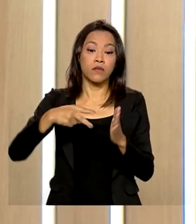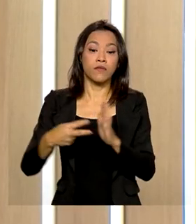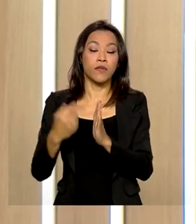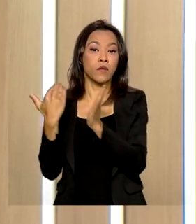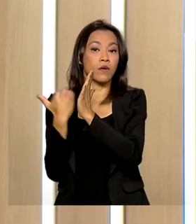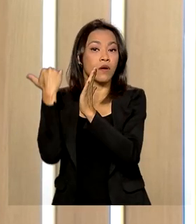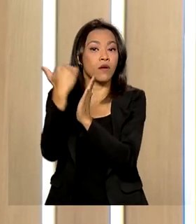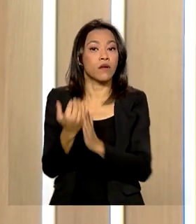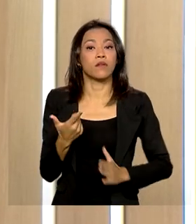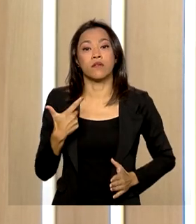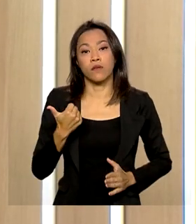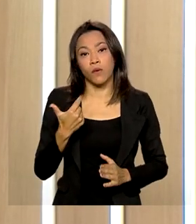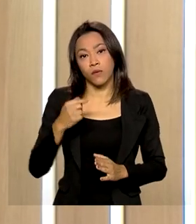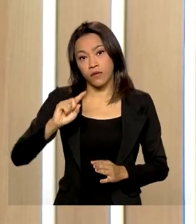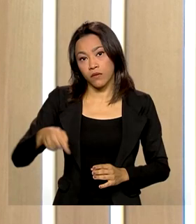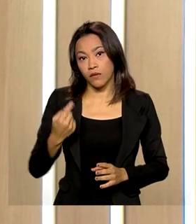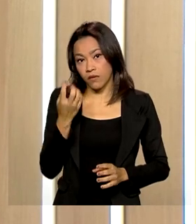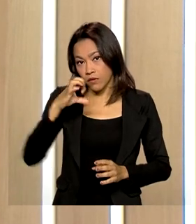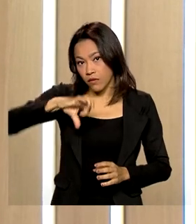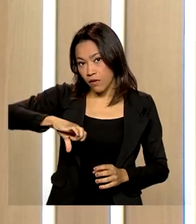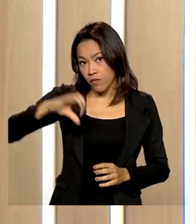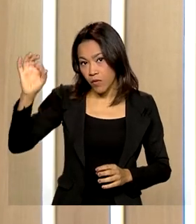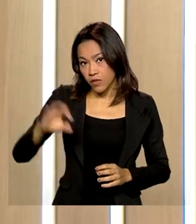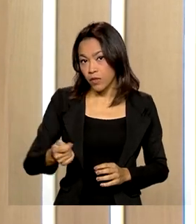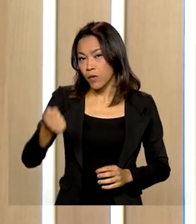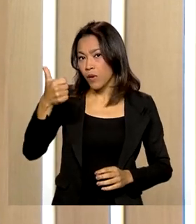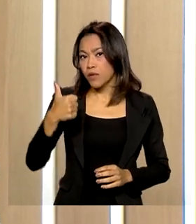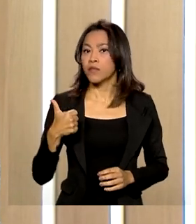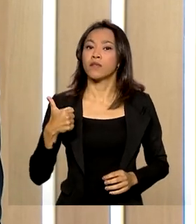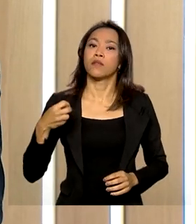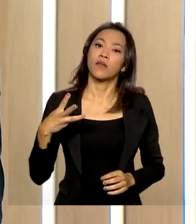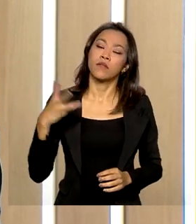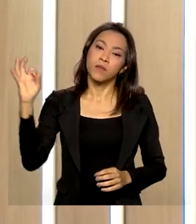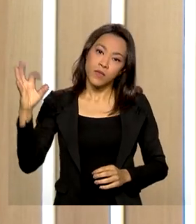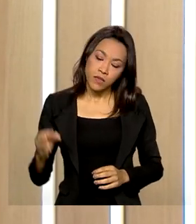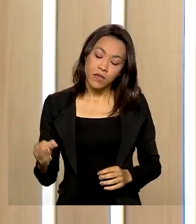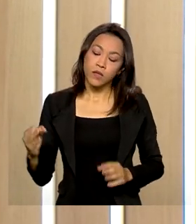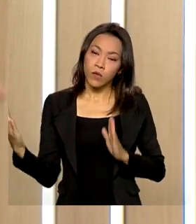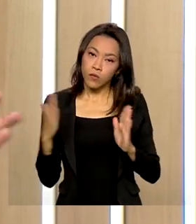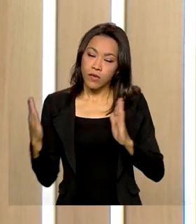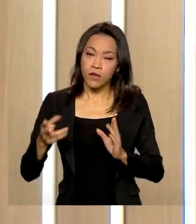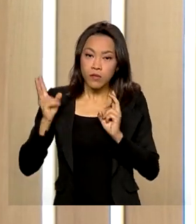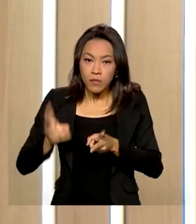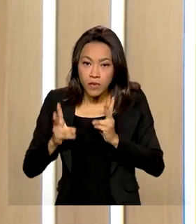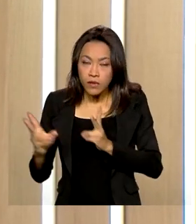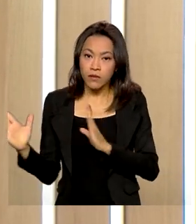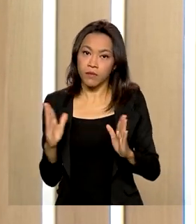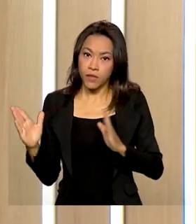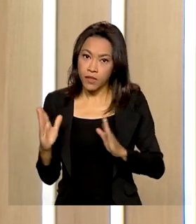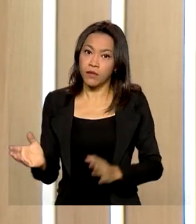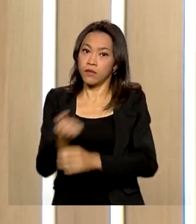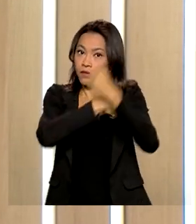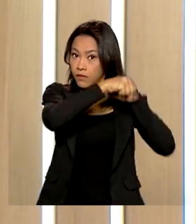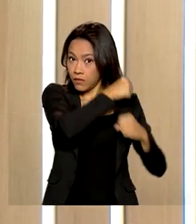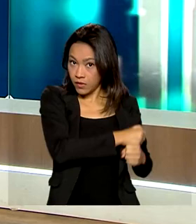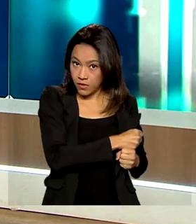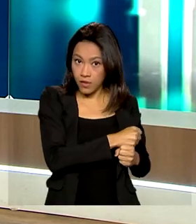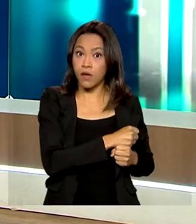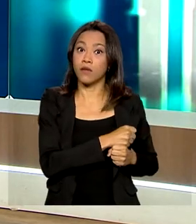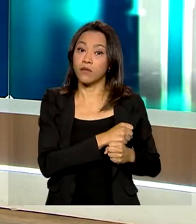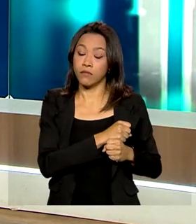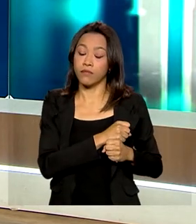acréscimo de 12,9%, quase 13%, em relação ao mesmo período de janeiro e fevereiro do ano passado, de